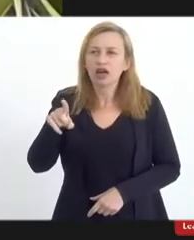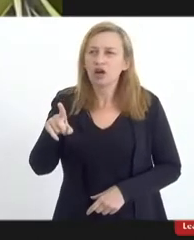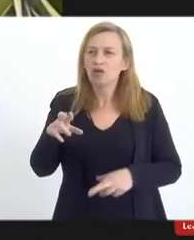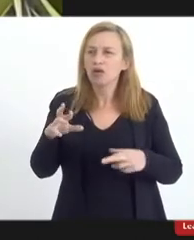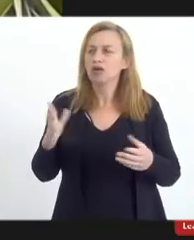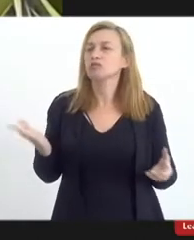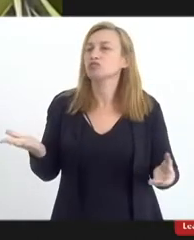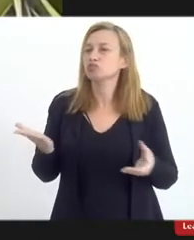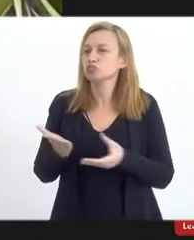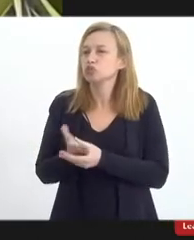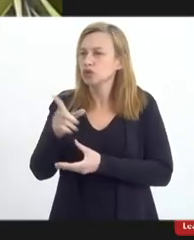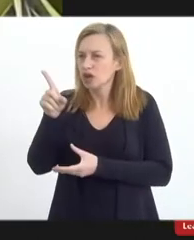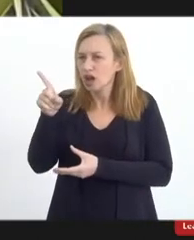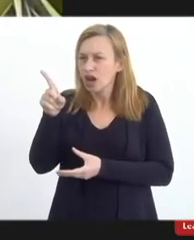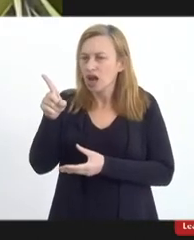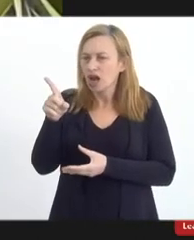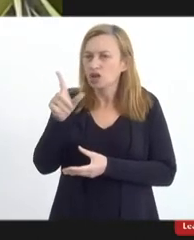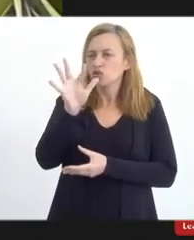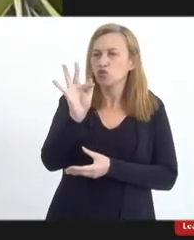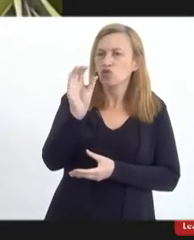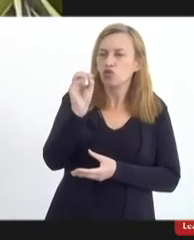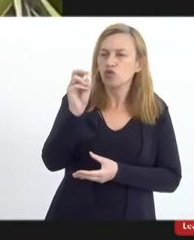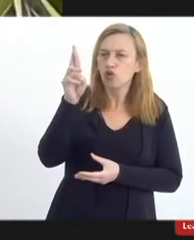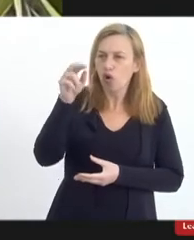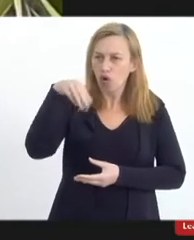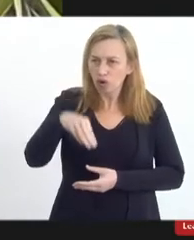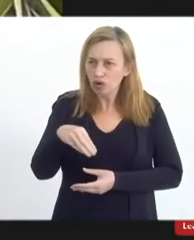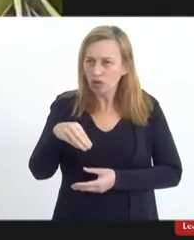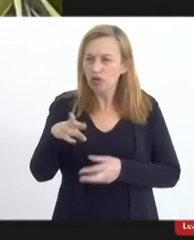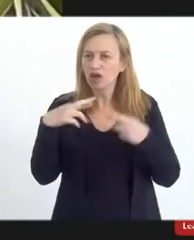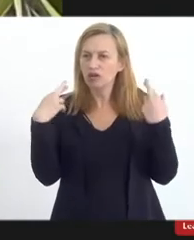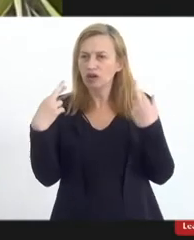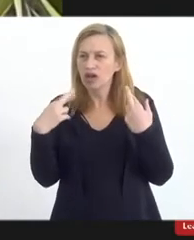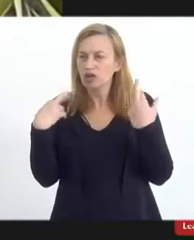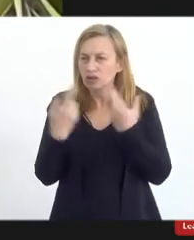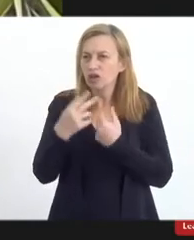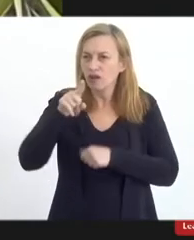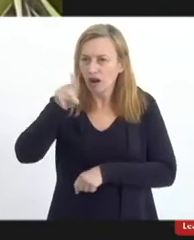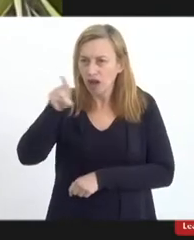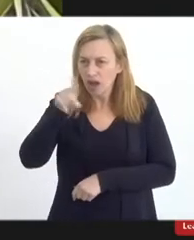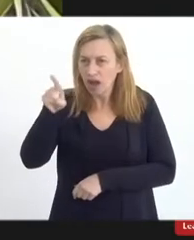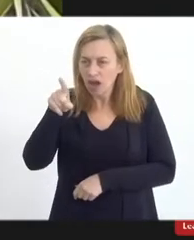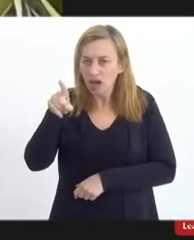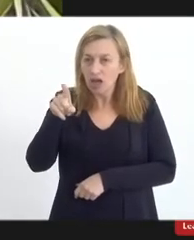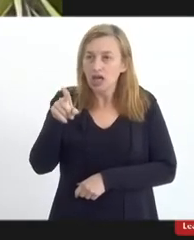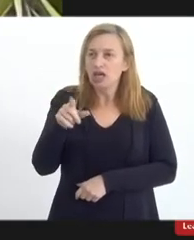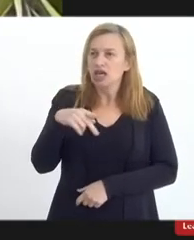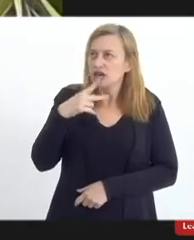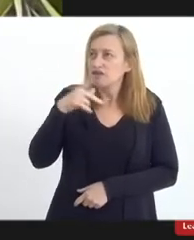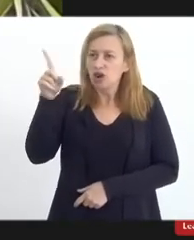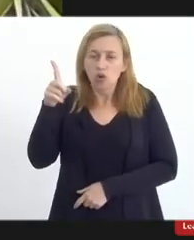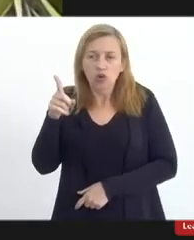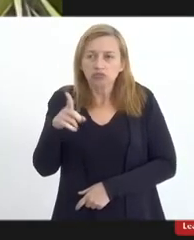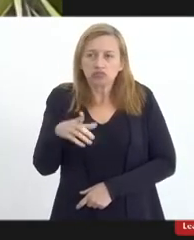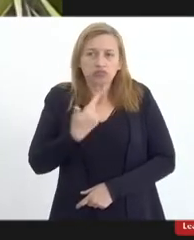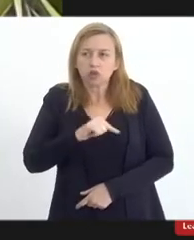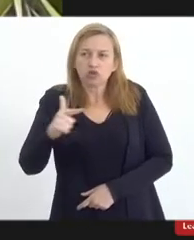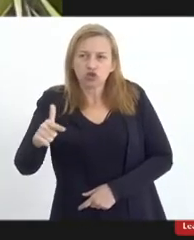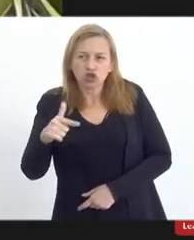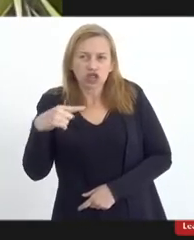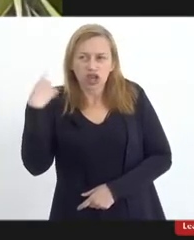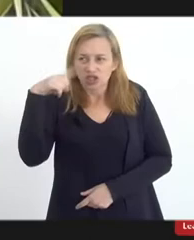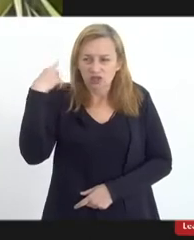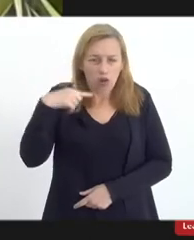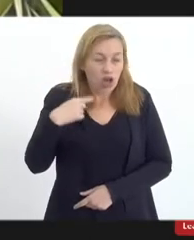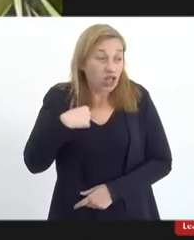cancelada, por ele se dizer que não tinha advogado, e eu chorei muito, como até hoje,